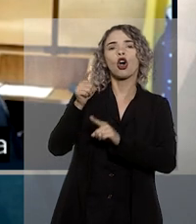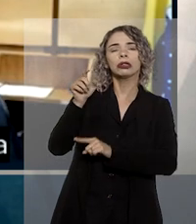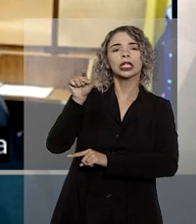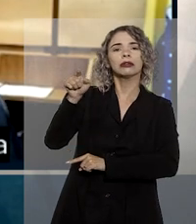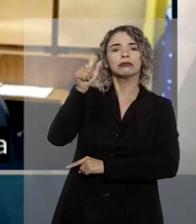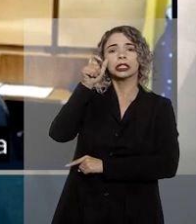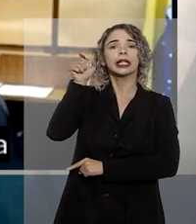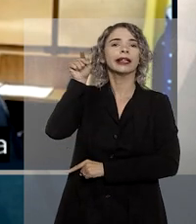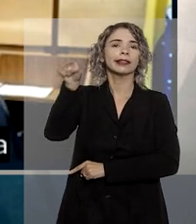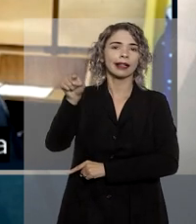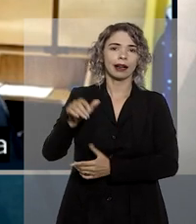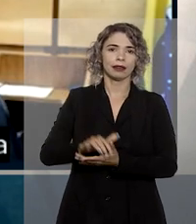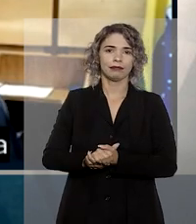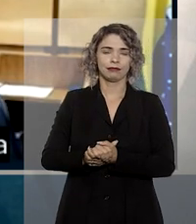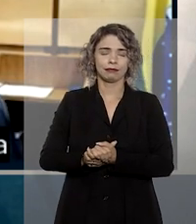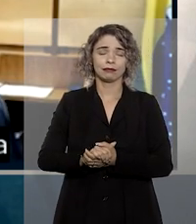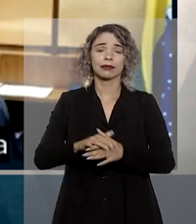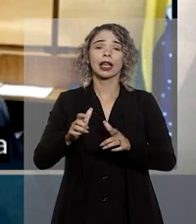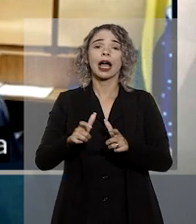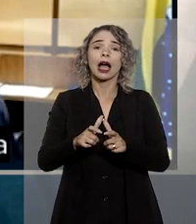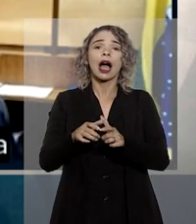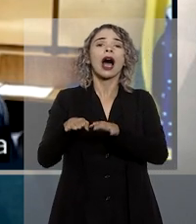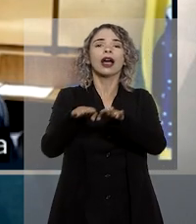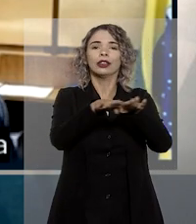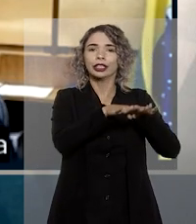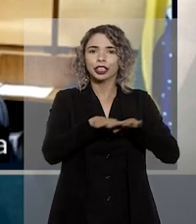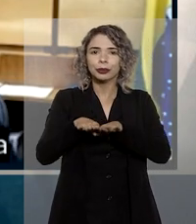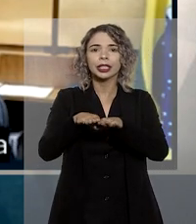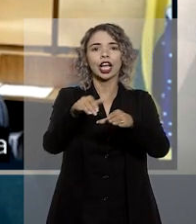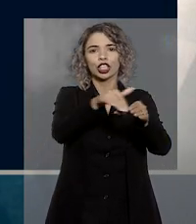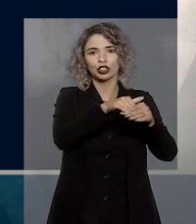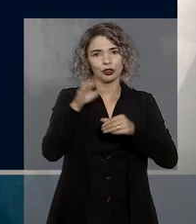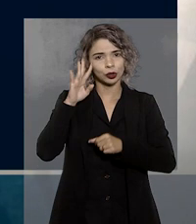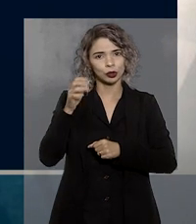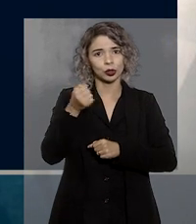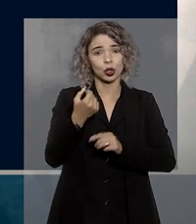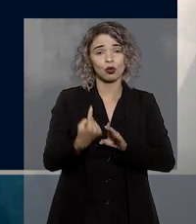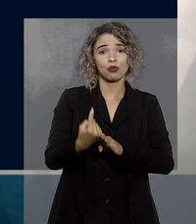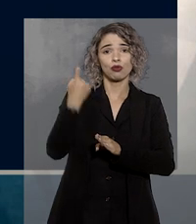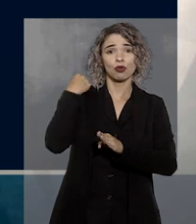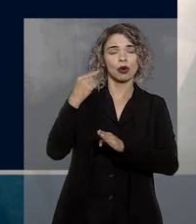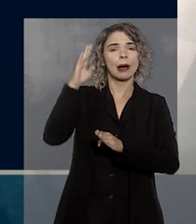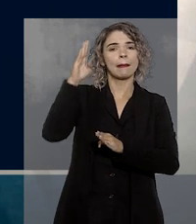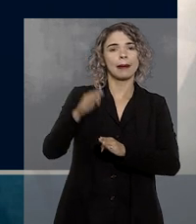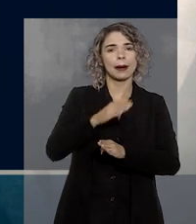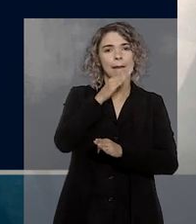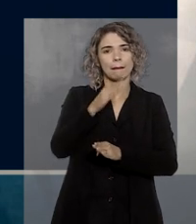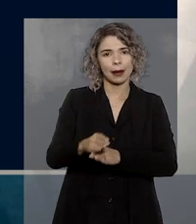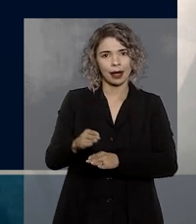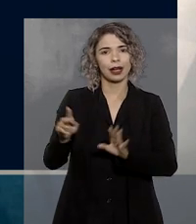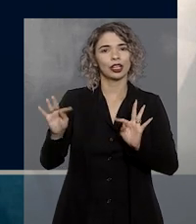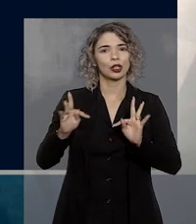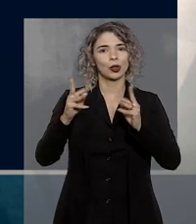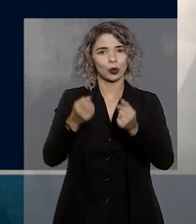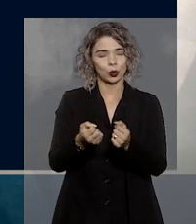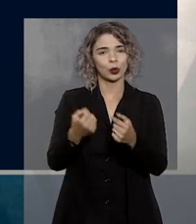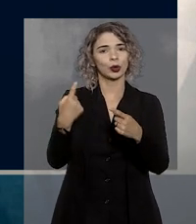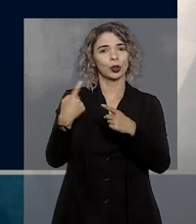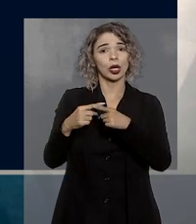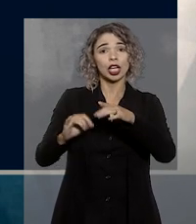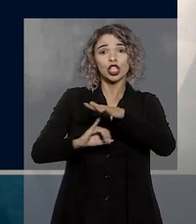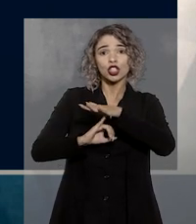da autora. A terceira turma seguiu o voto da relatora por unanimidade e anulou o processo a partir do oferecimento da